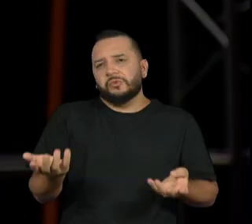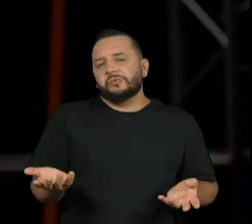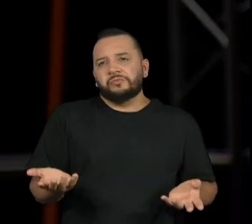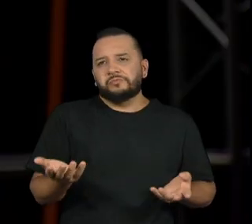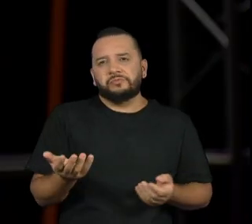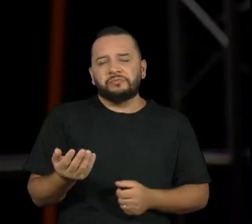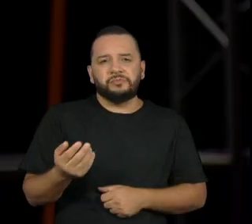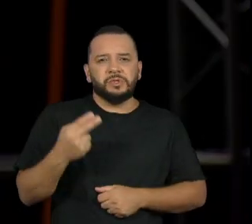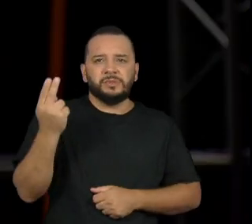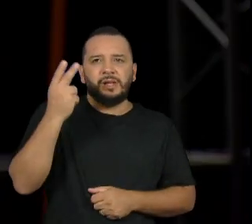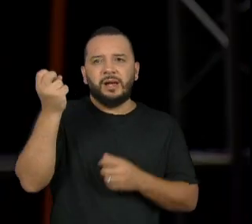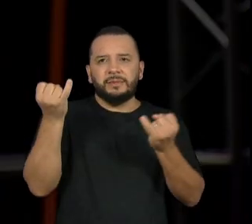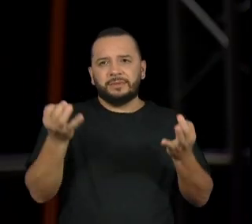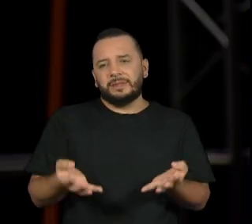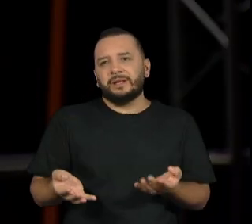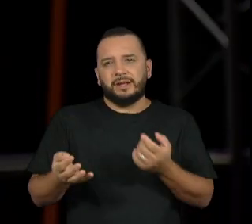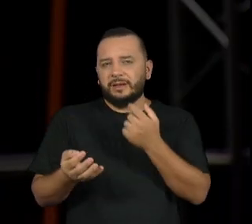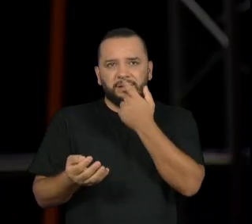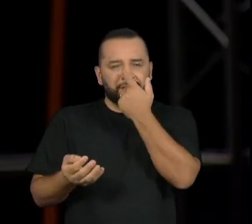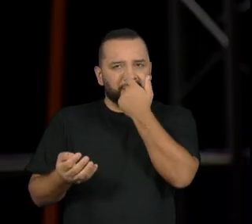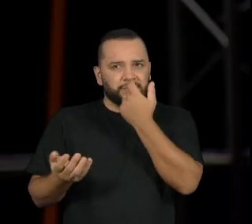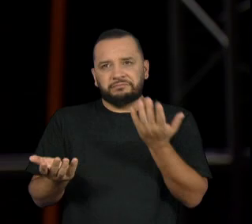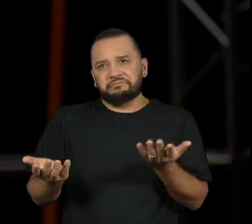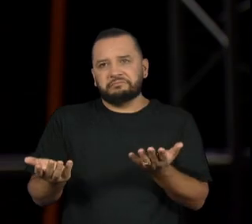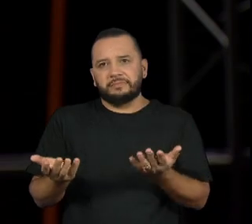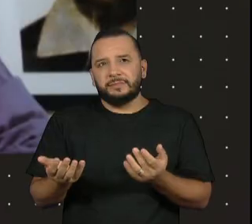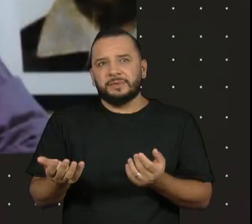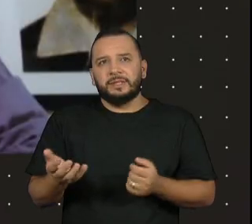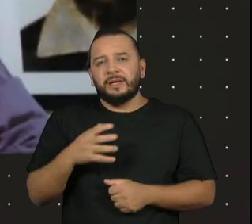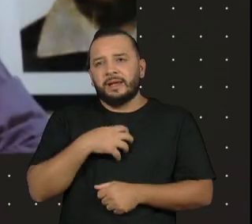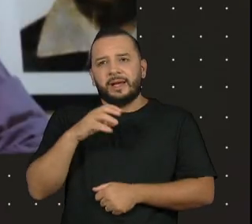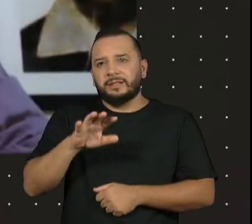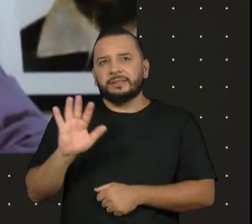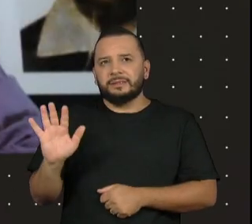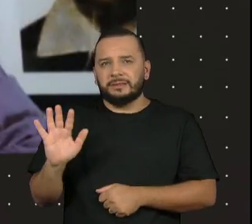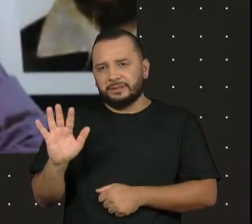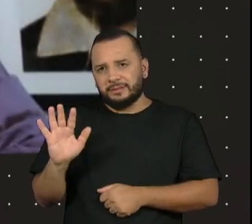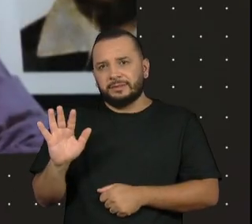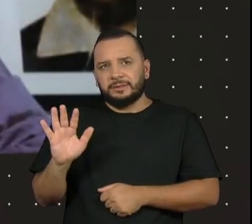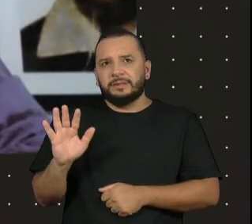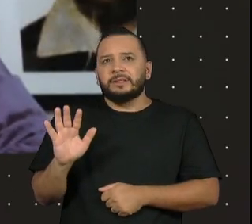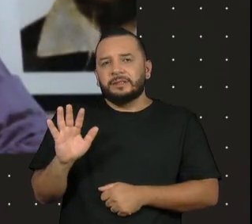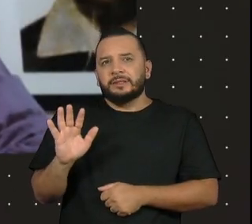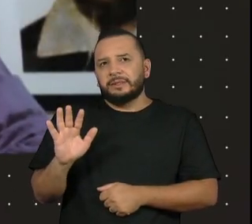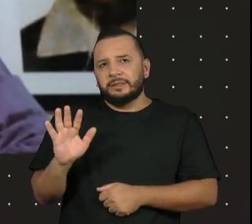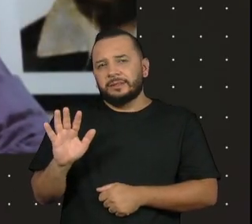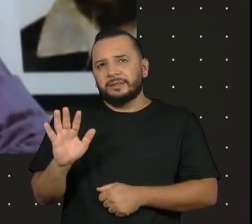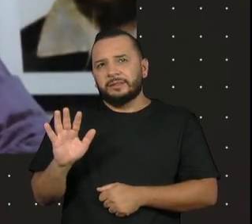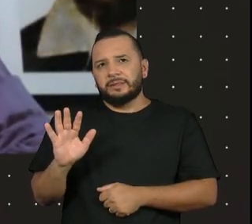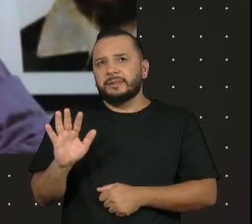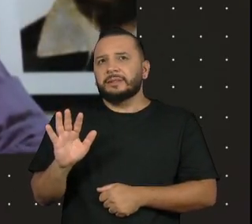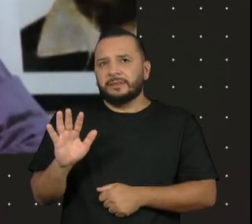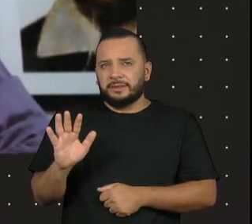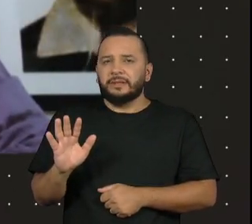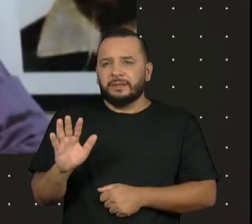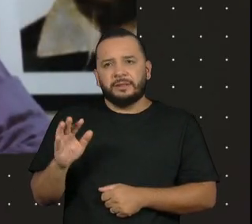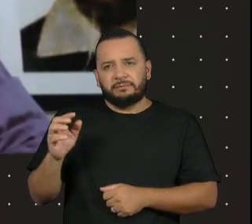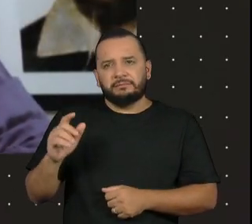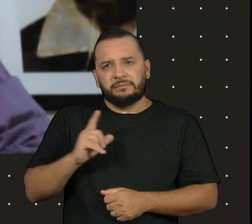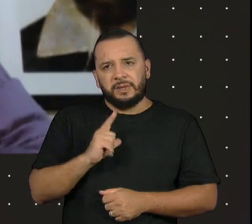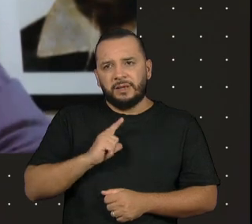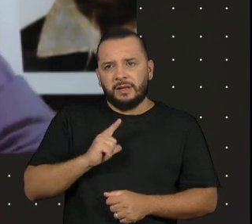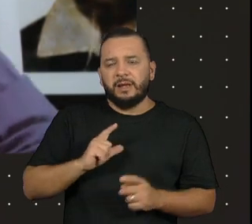o que ficar perdiversando, né? Fazer, tem grande, grande capacidade,